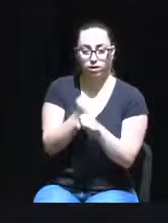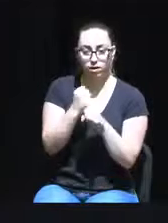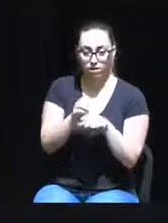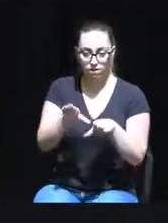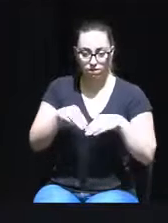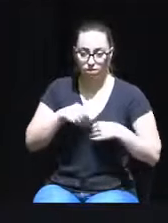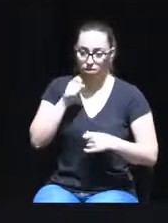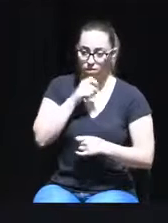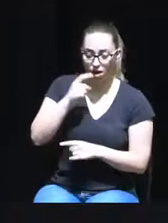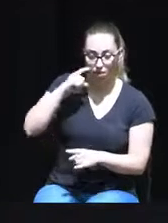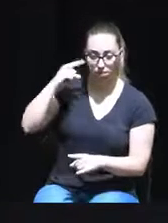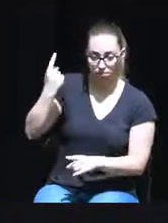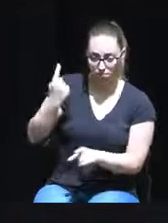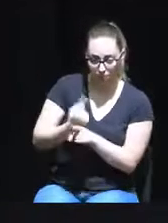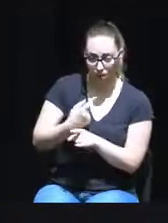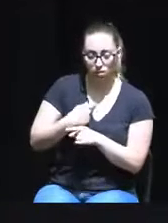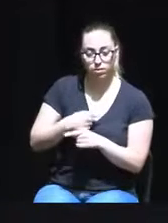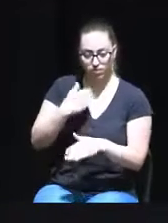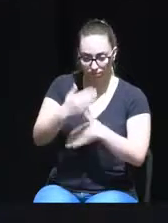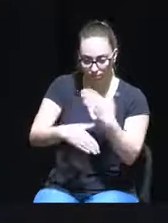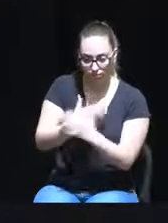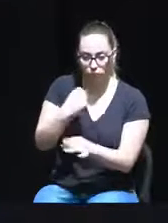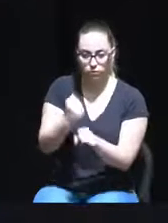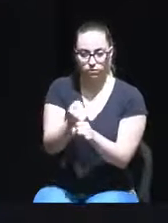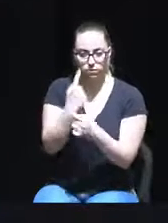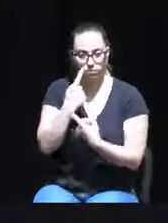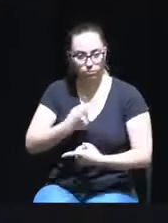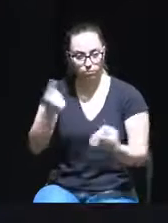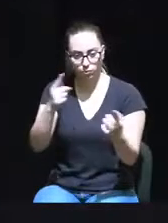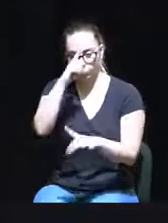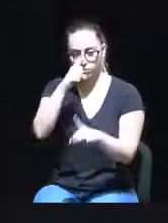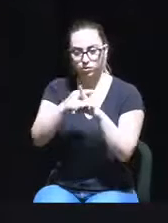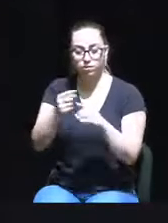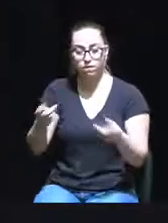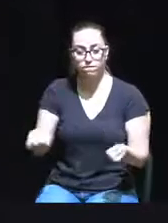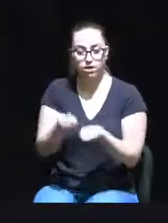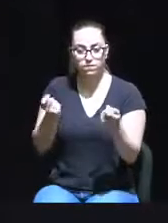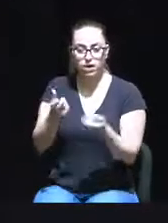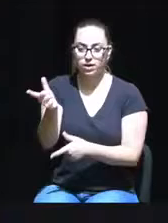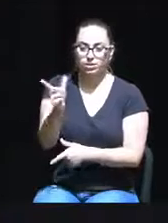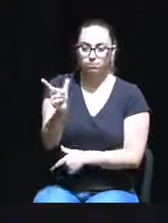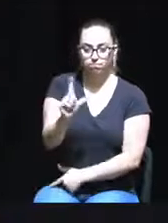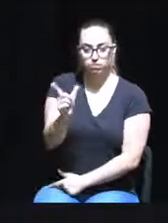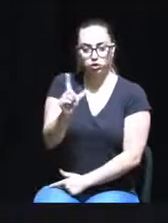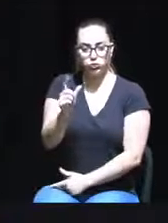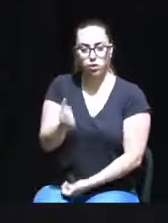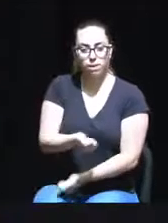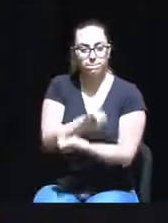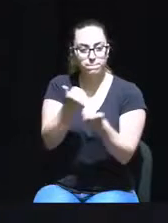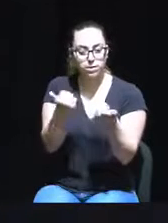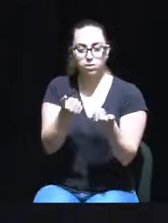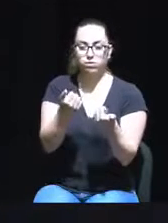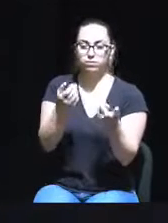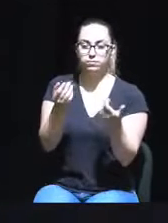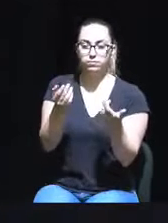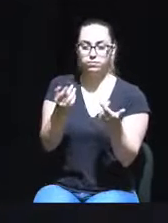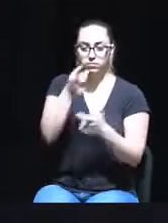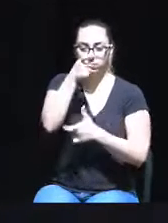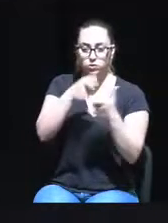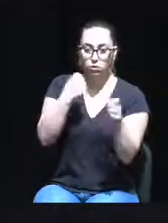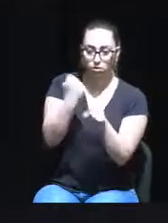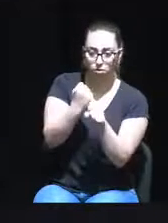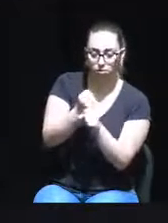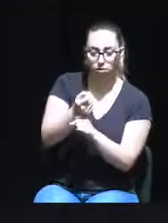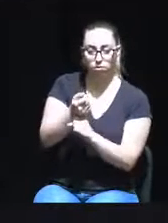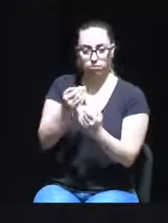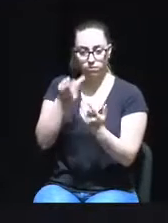poderiam e deveriam ser implementadas pelo serviço público, promovendo uma cidade mais favorável para aqueles que nela trabalham, residem e